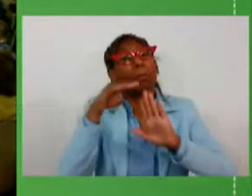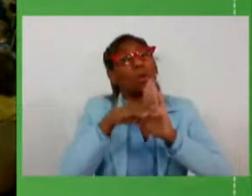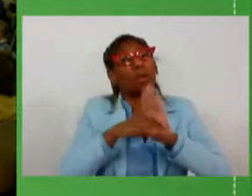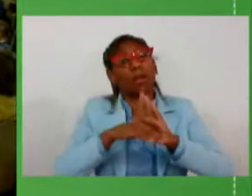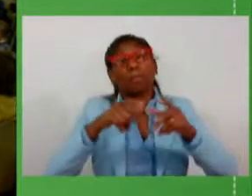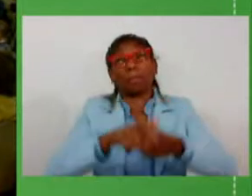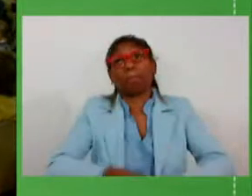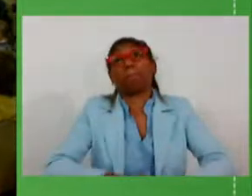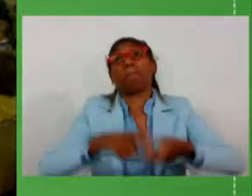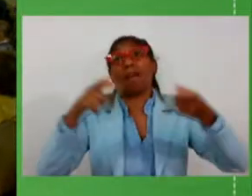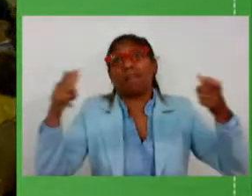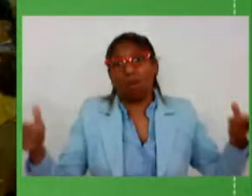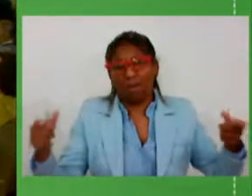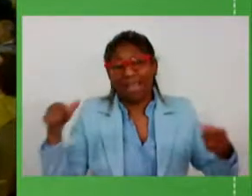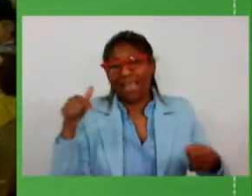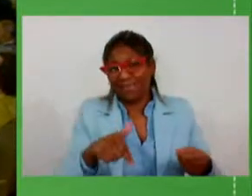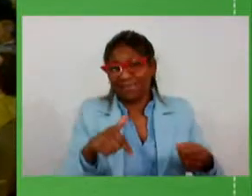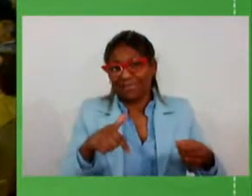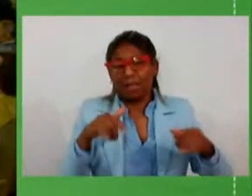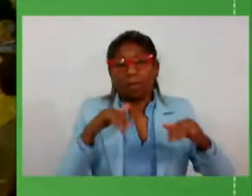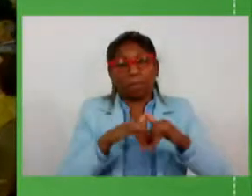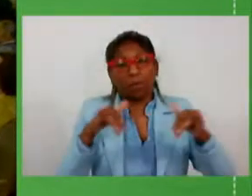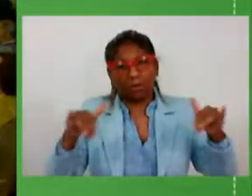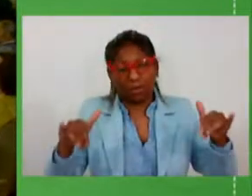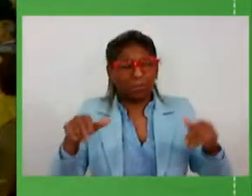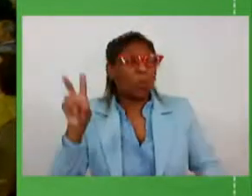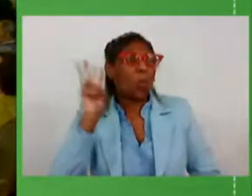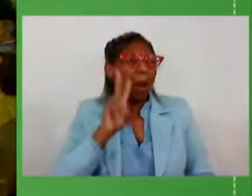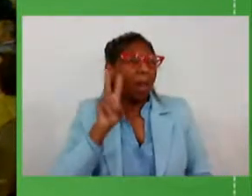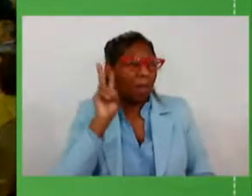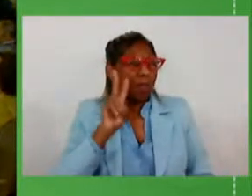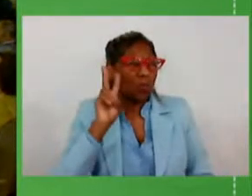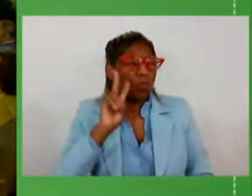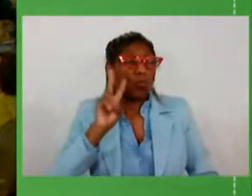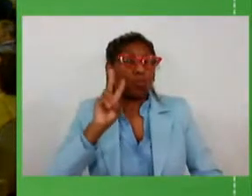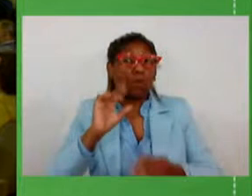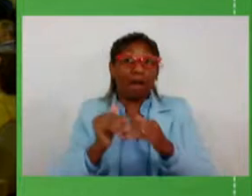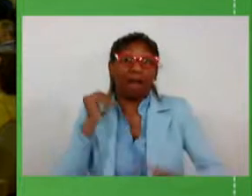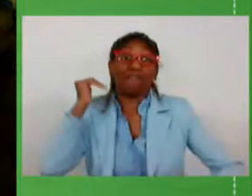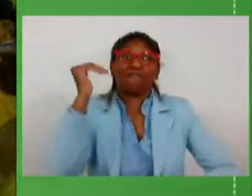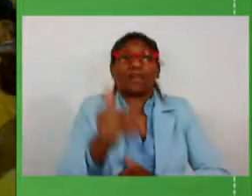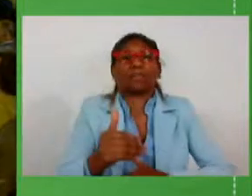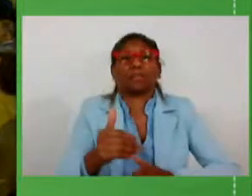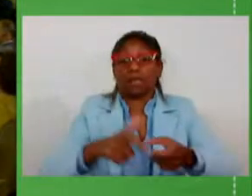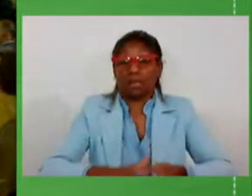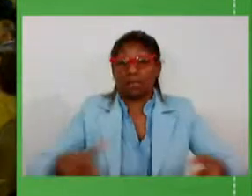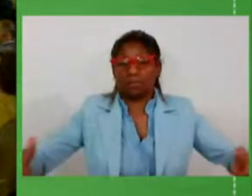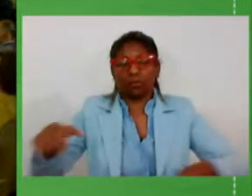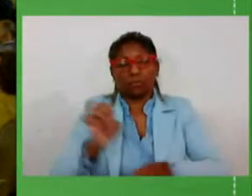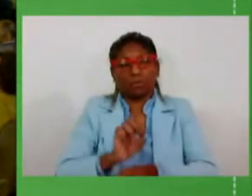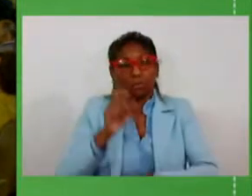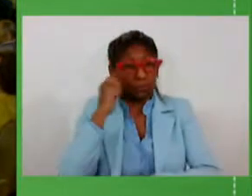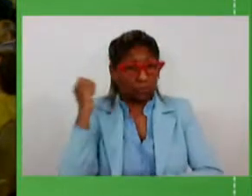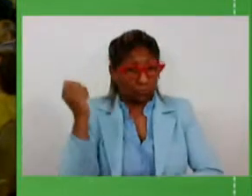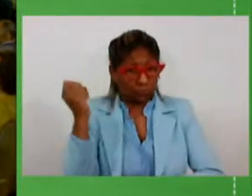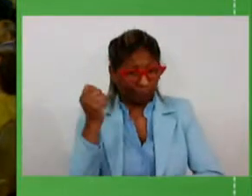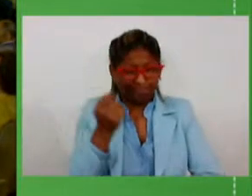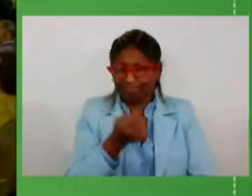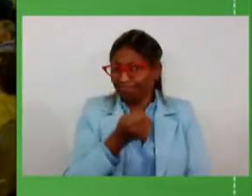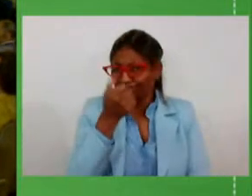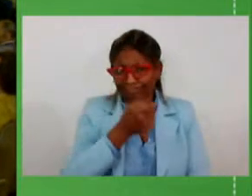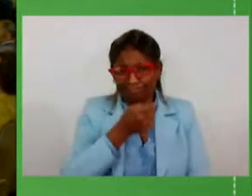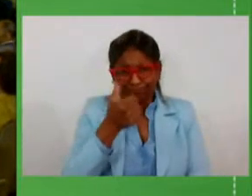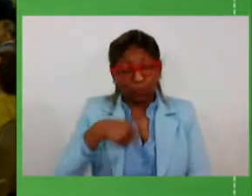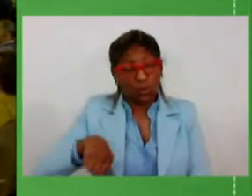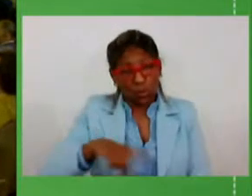e este programa eu lembro vai tratar de avançar no crescimento do Estado então em breve nós vamos nos